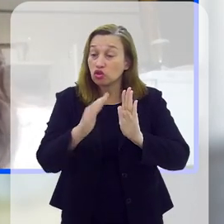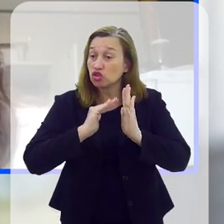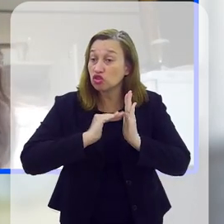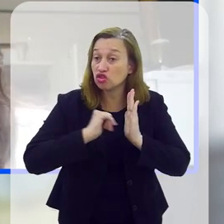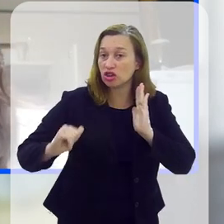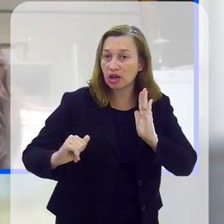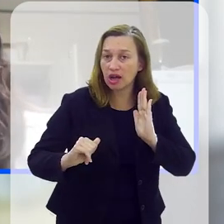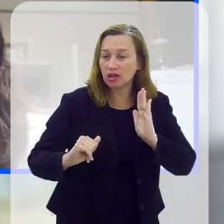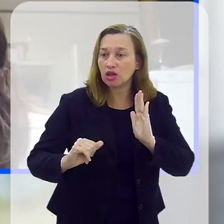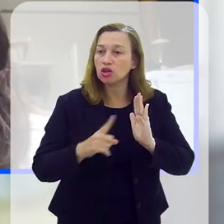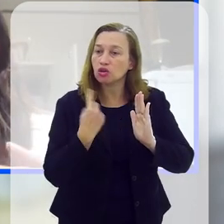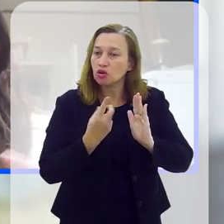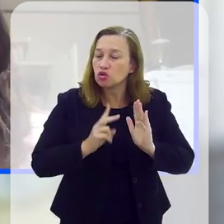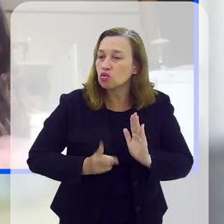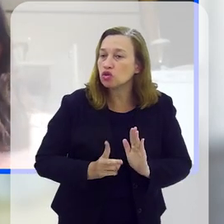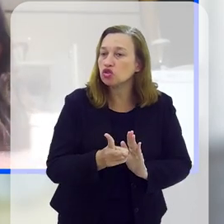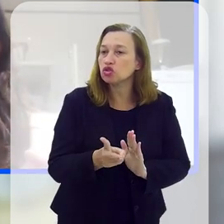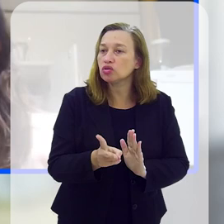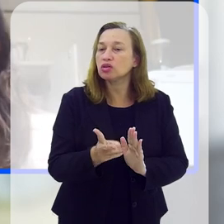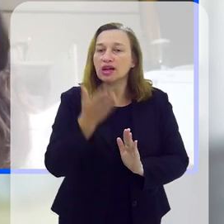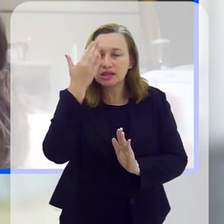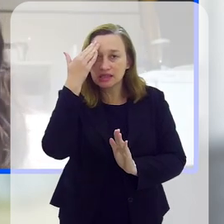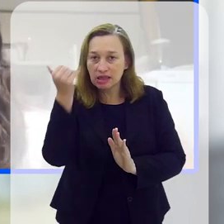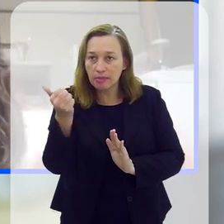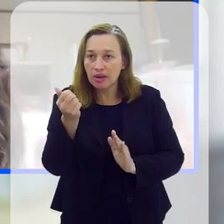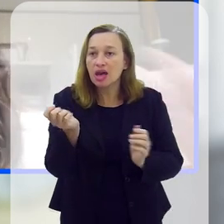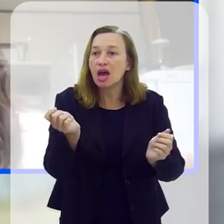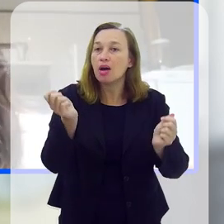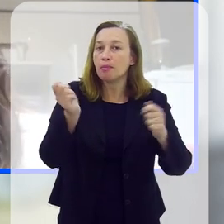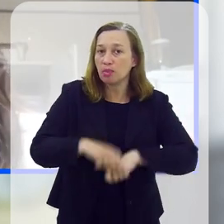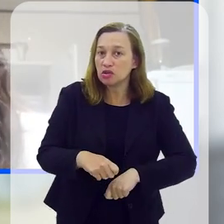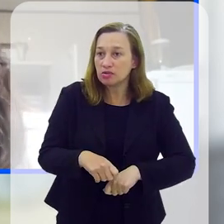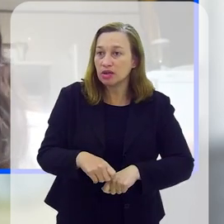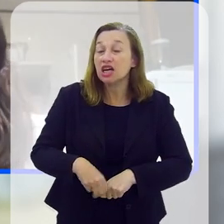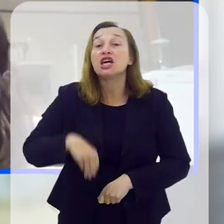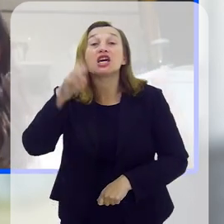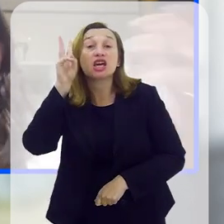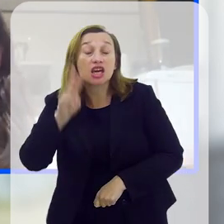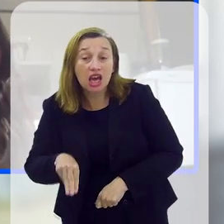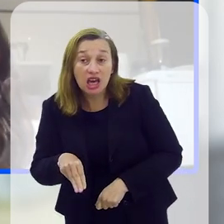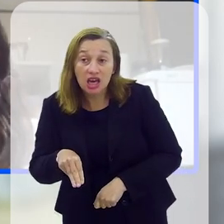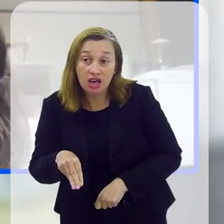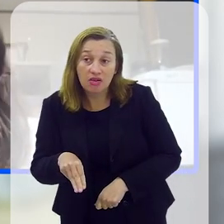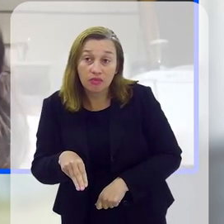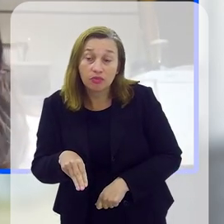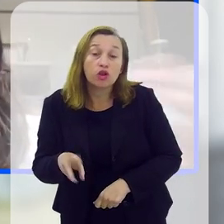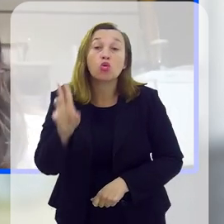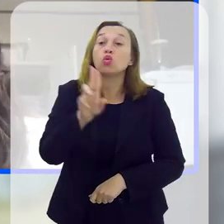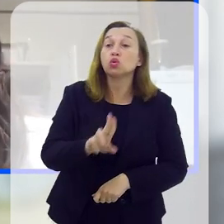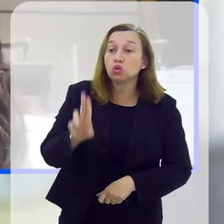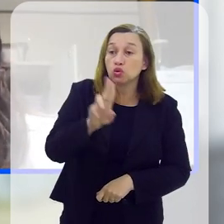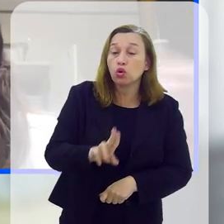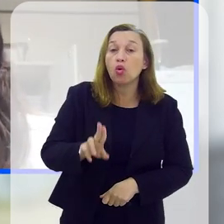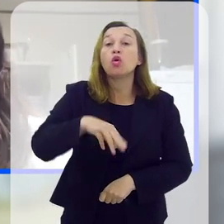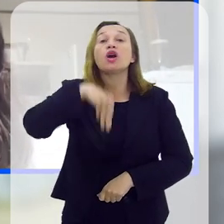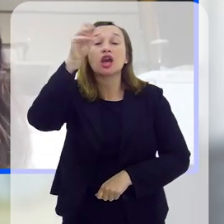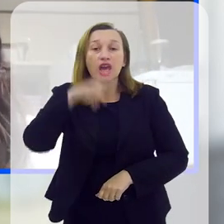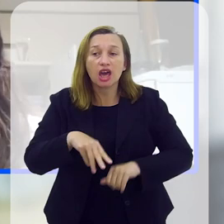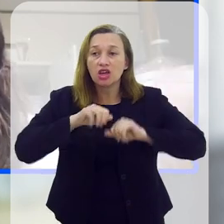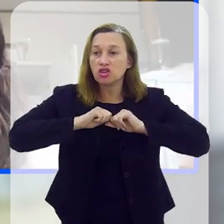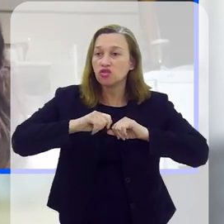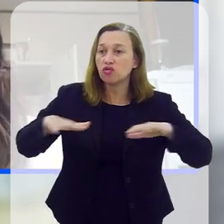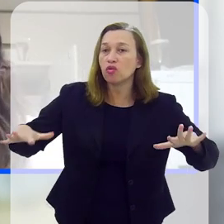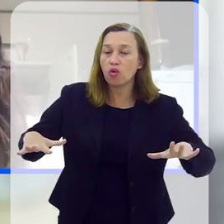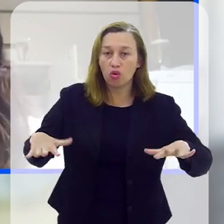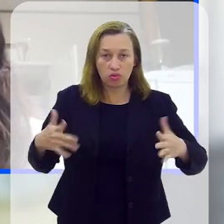retirado, nós continuamos a saber, a ter a possibilidade de saber quem é, quem usou, quem divulgou,